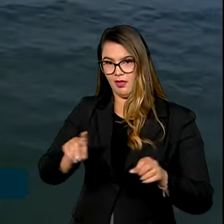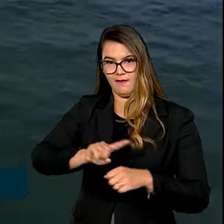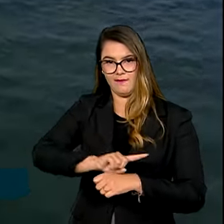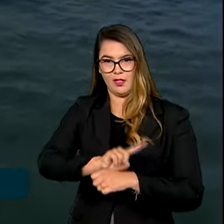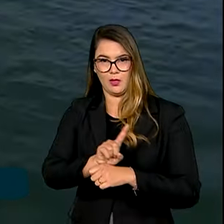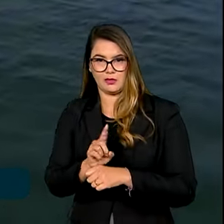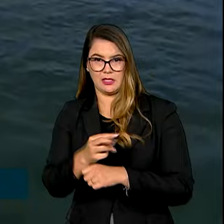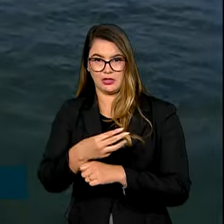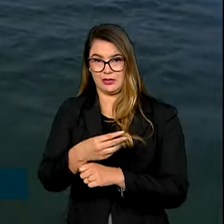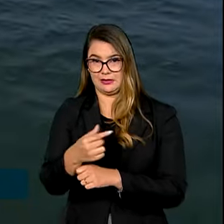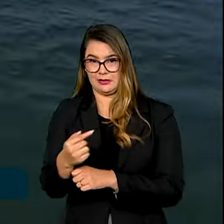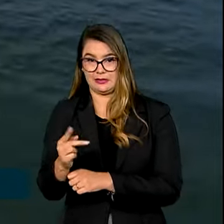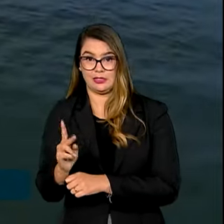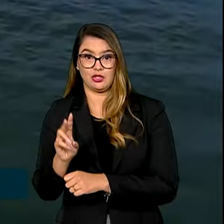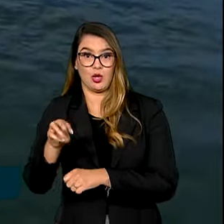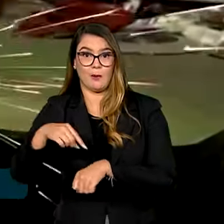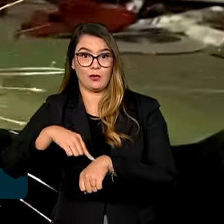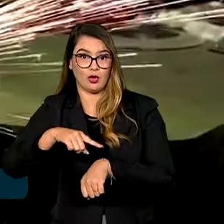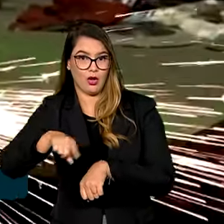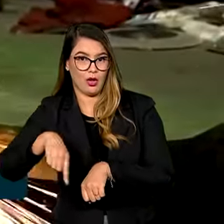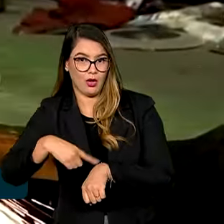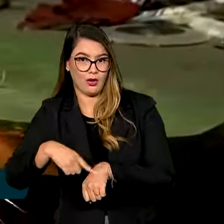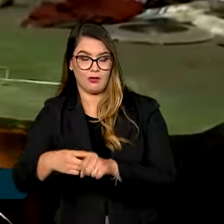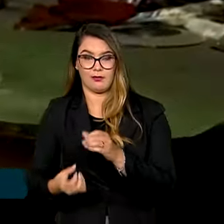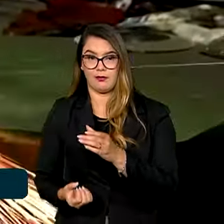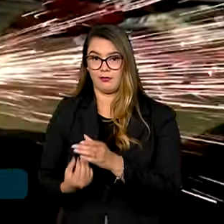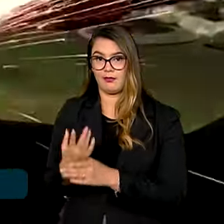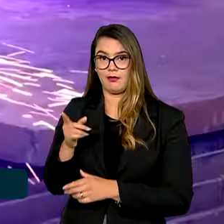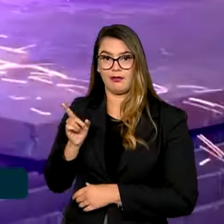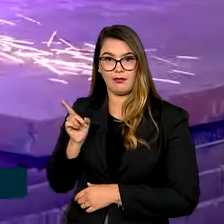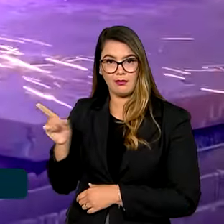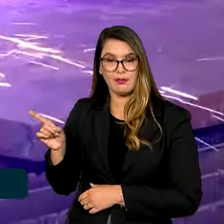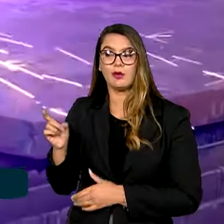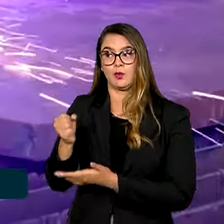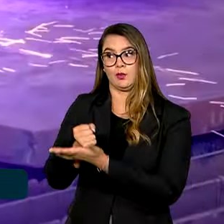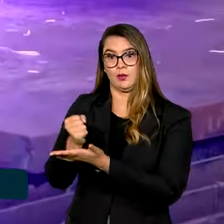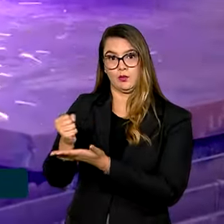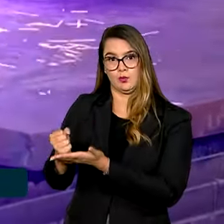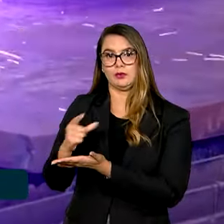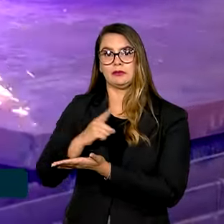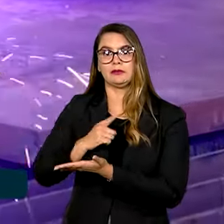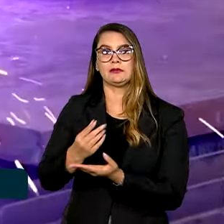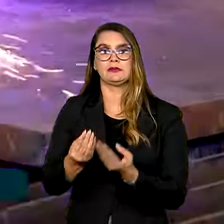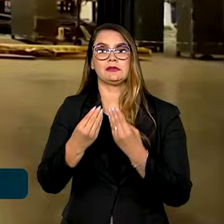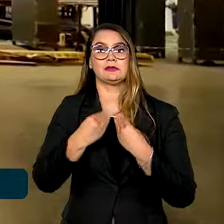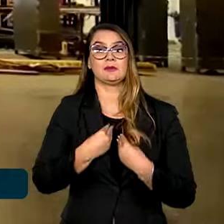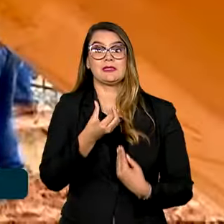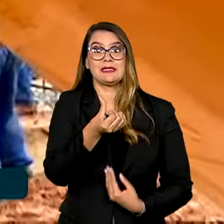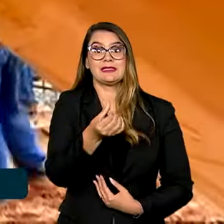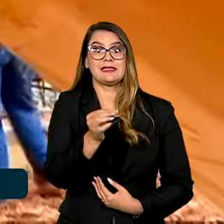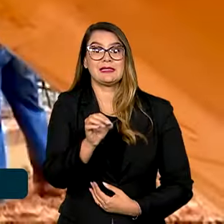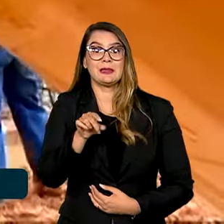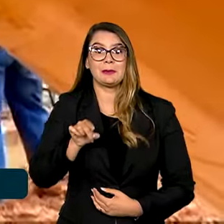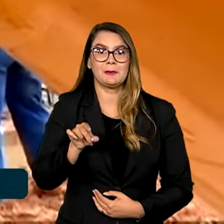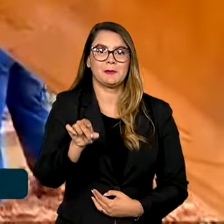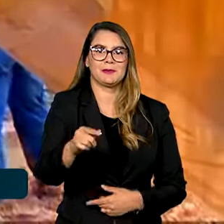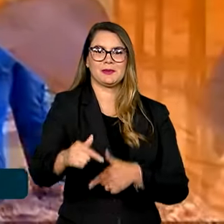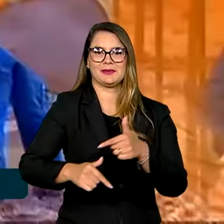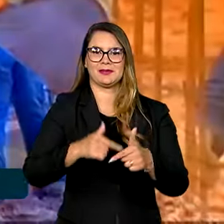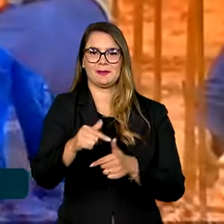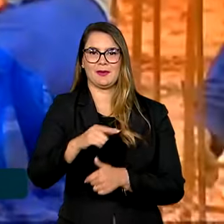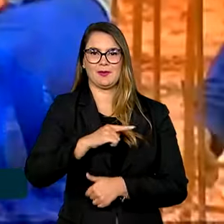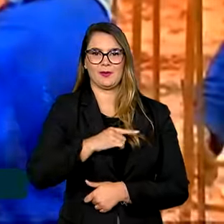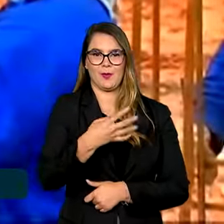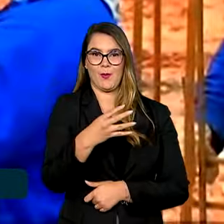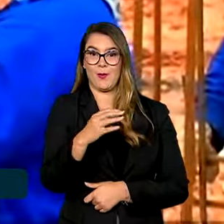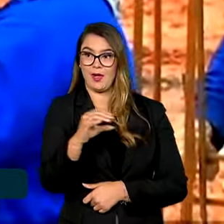de 37 quilômetros por hora, a construção dos submarinos contratados gera 60 mil empregos e conta com 400